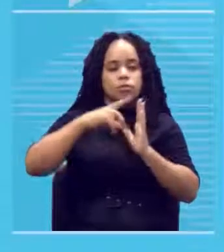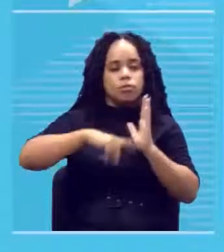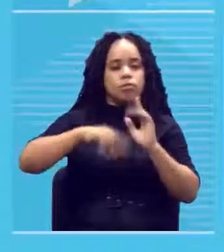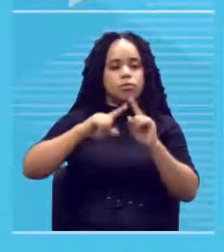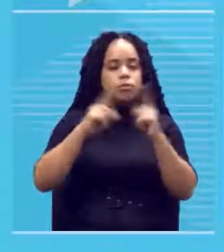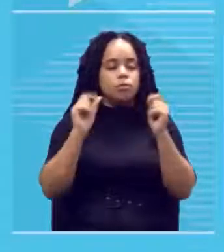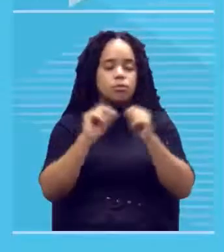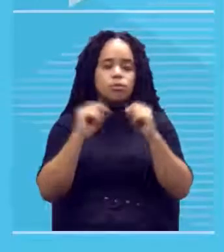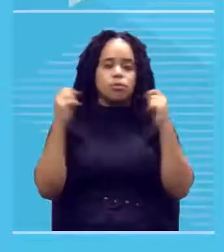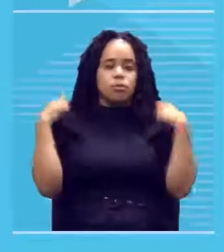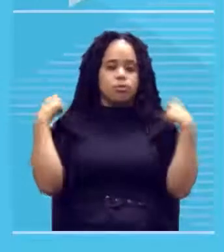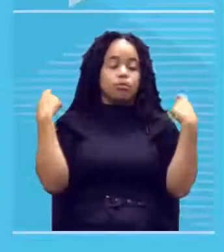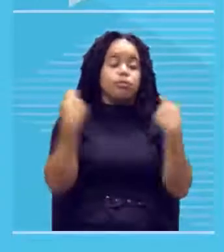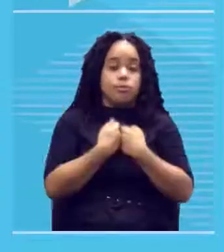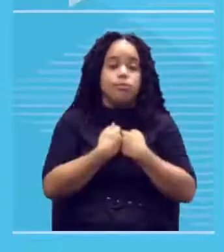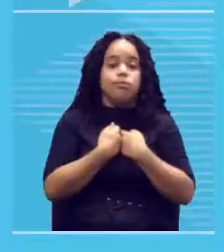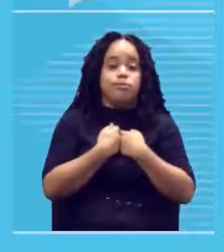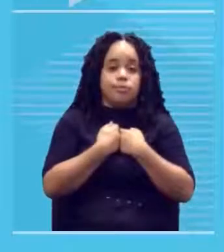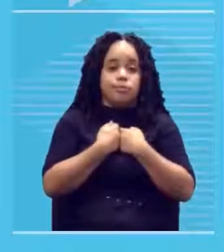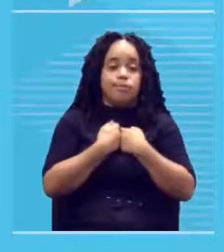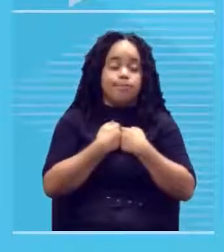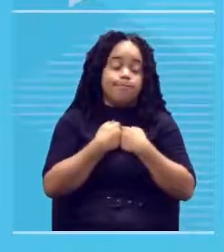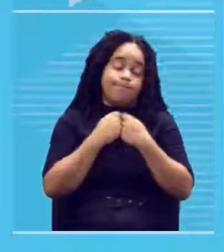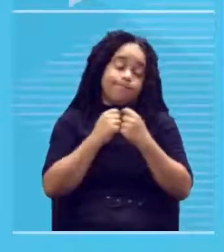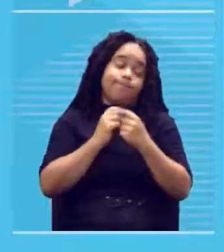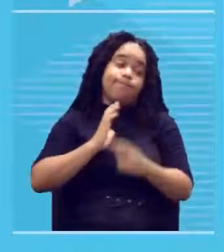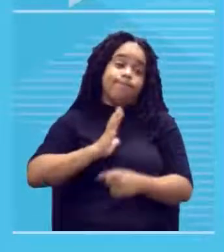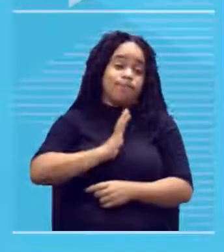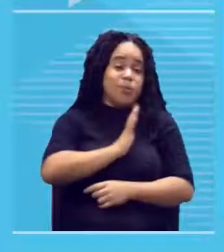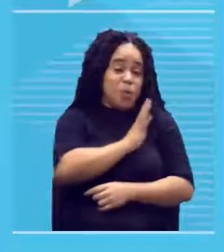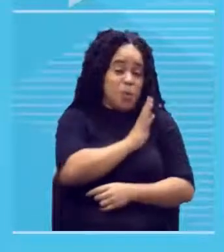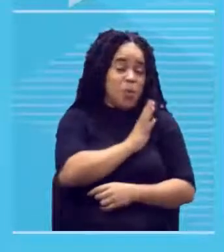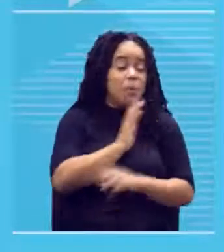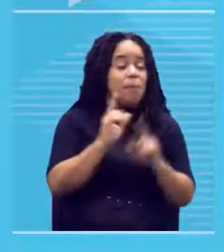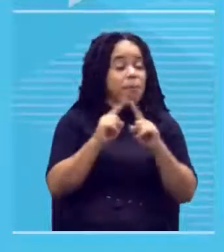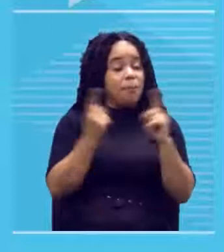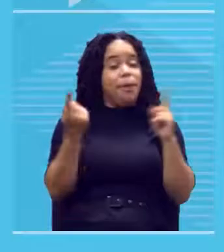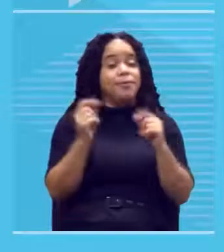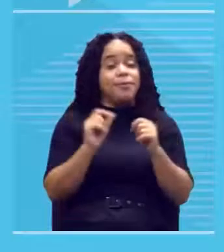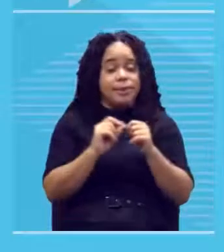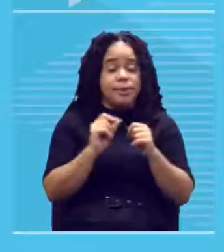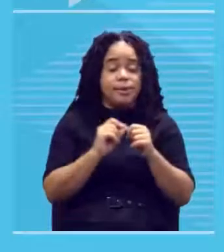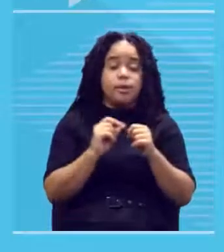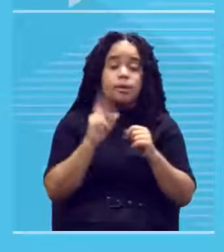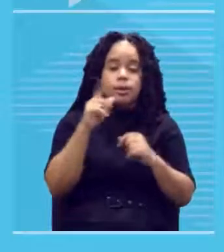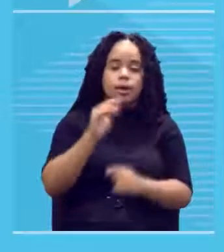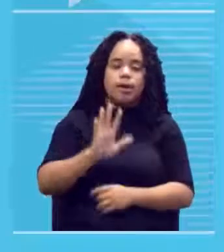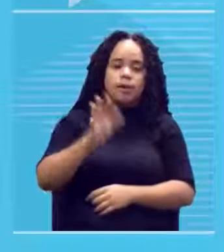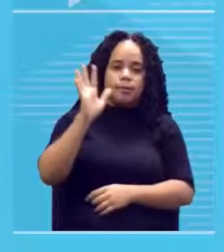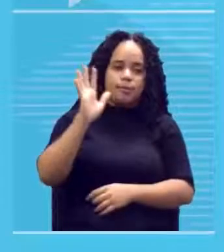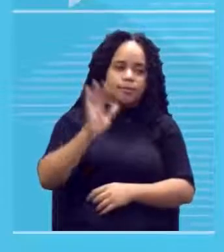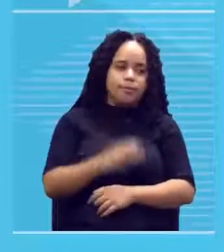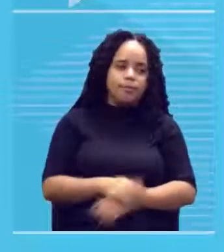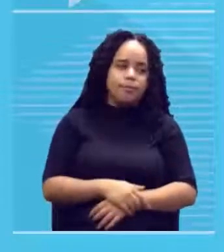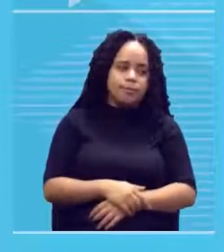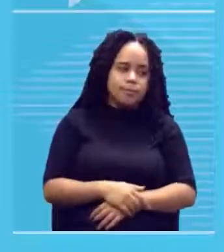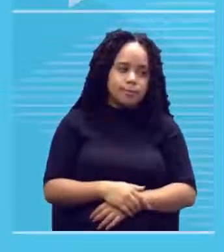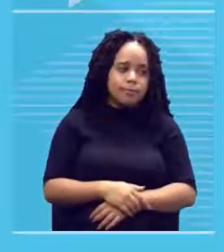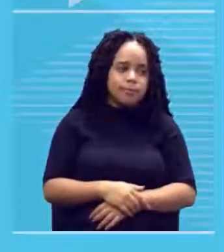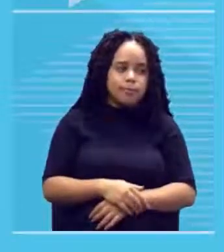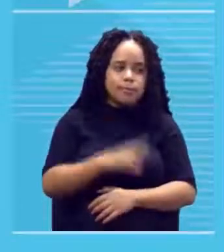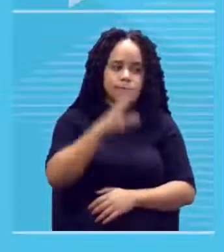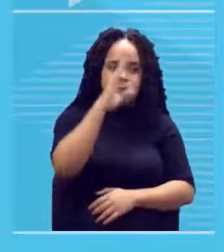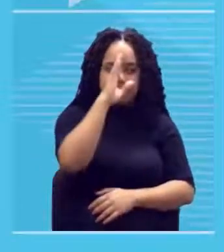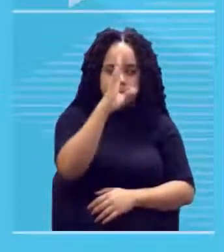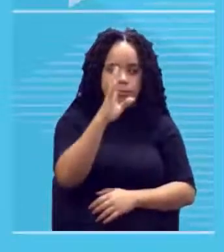ai que horrível é não sei se ainda faz mas fazia bastante é bastante caro os principais suportes utilizados na aquarela